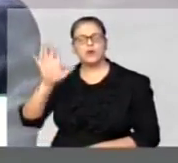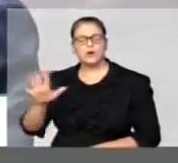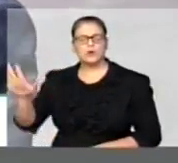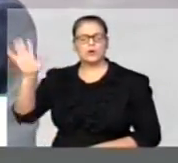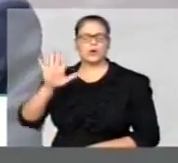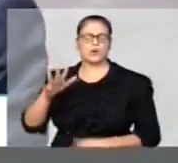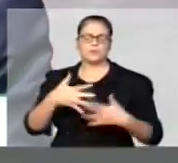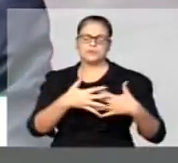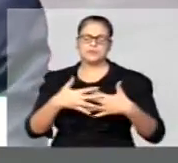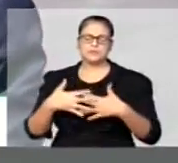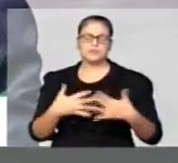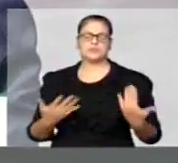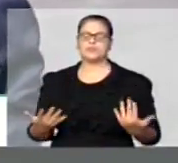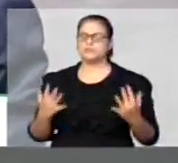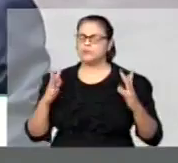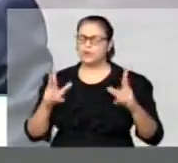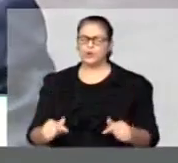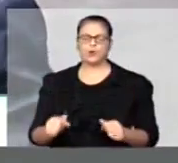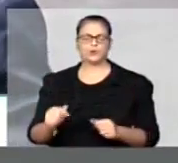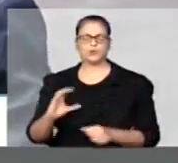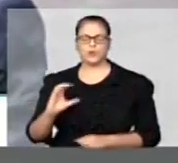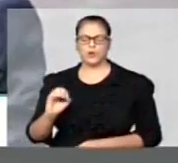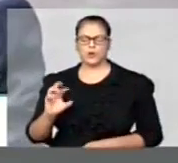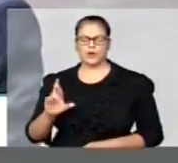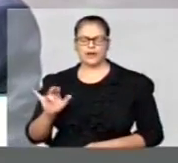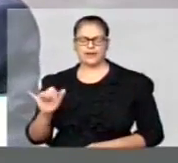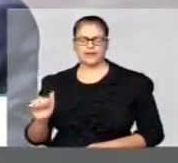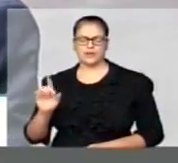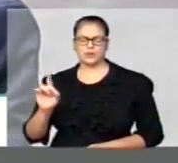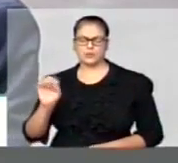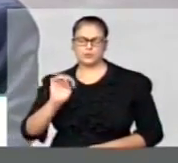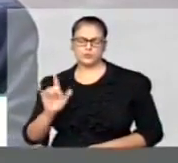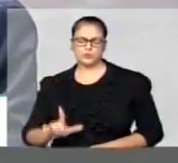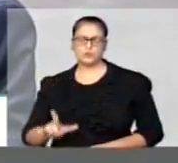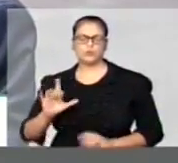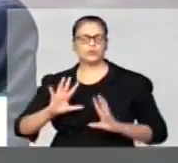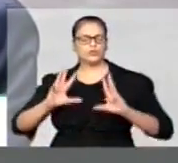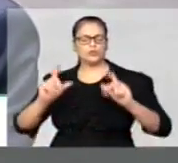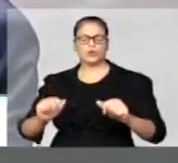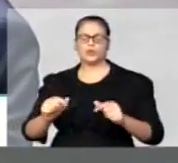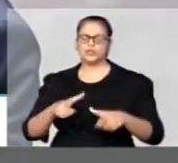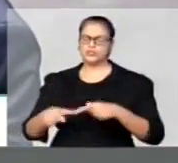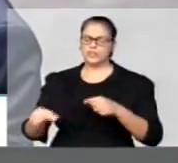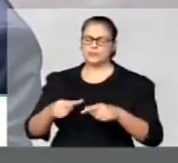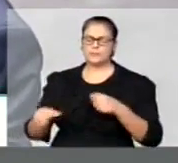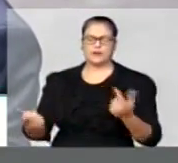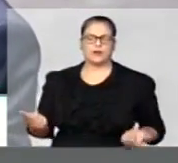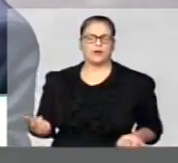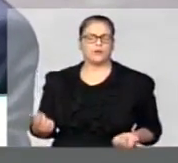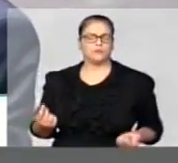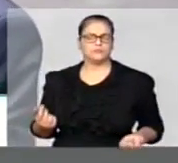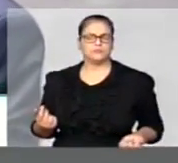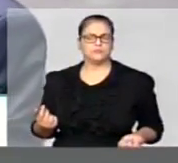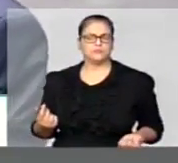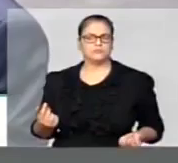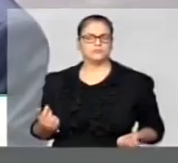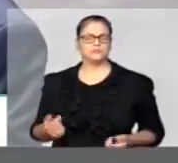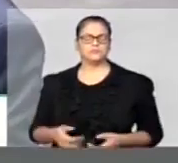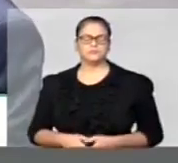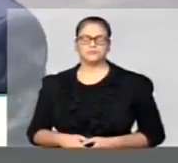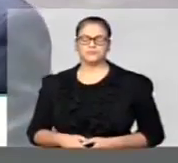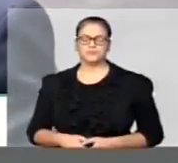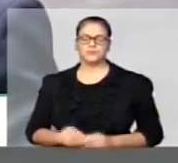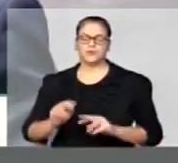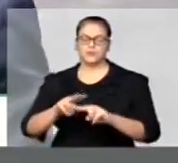países, Coreia do Sul, outros países fizeram um grande investimento, Japão, na formação e na educação das pessoas.